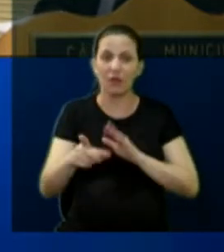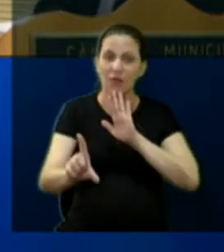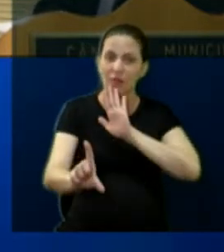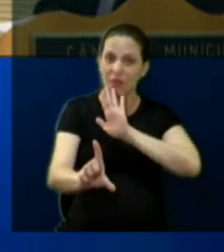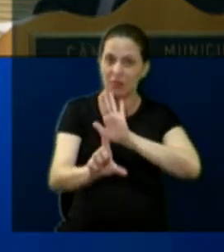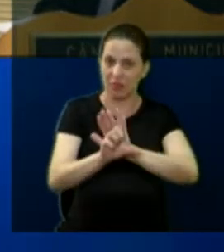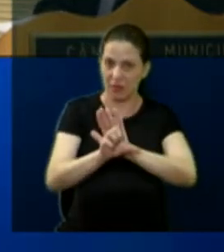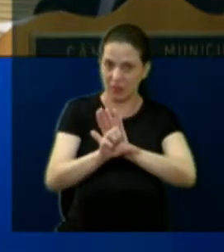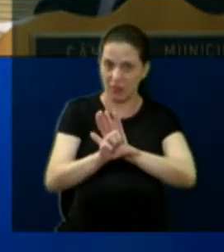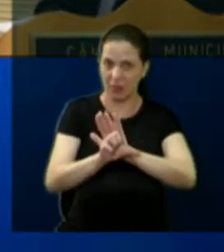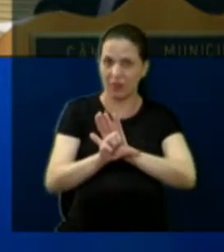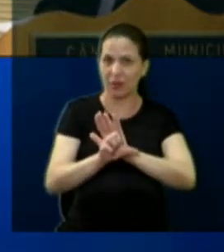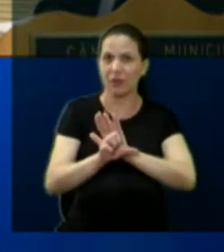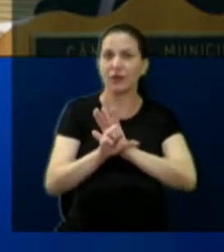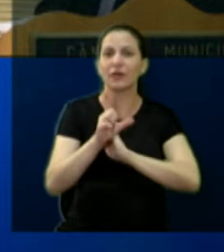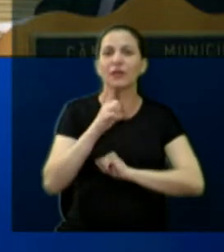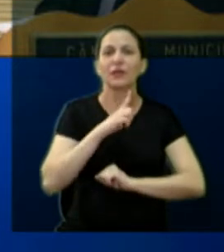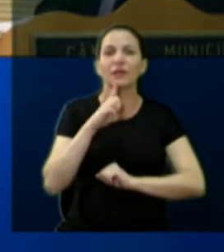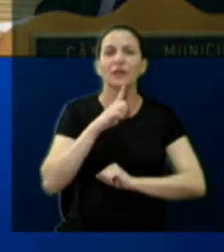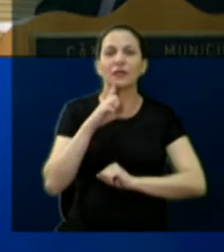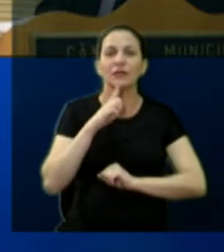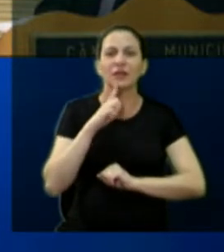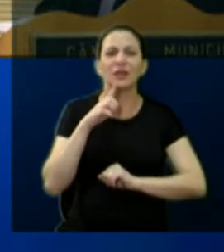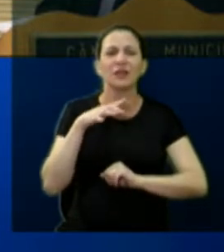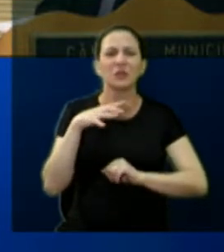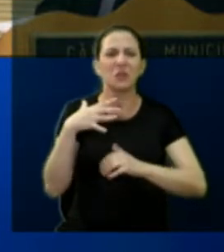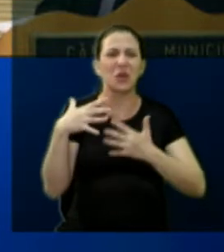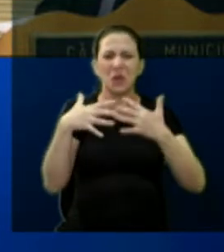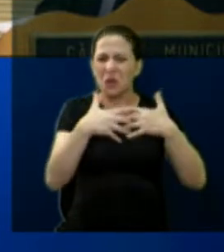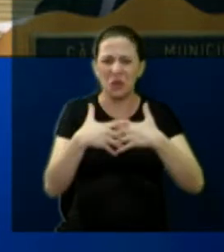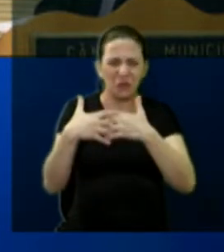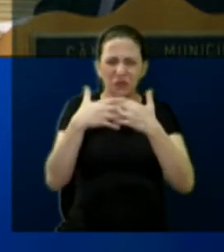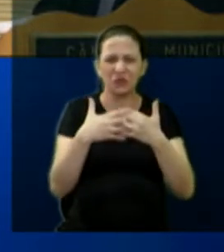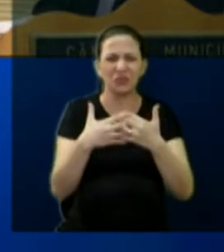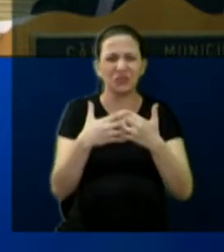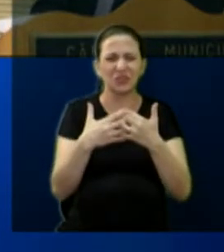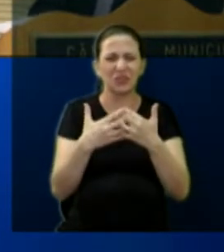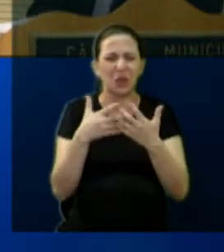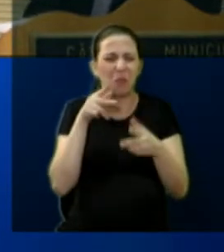e que está causando um alvoroço muito grande na população.